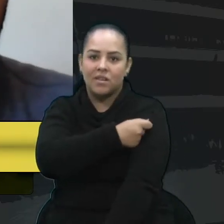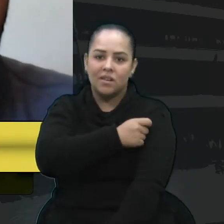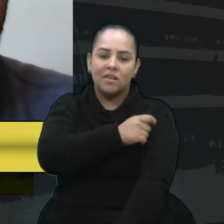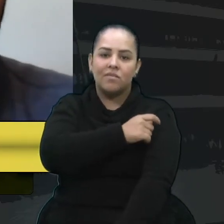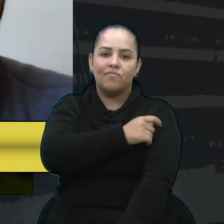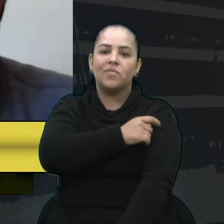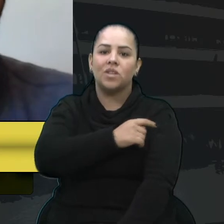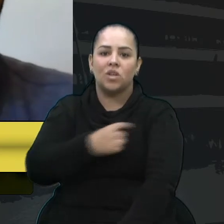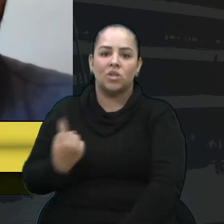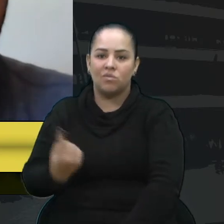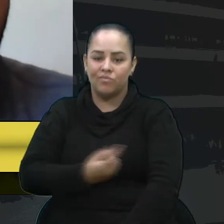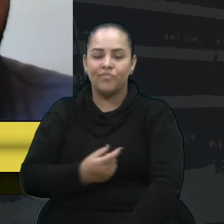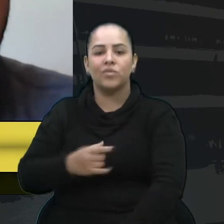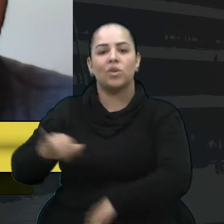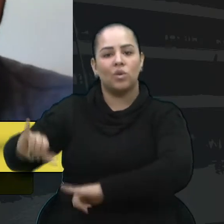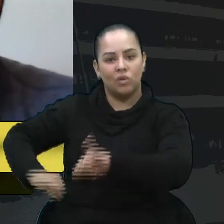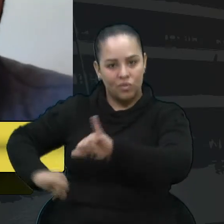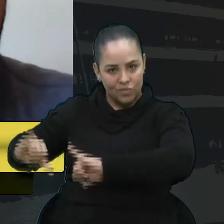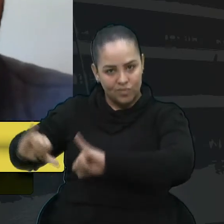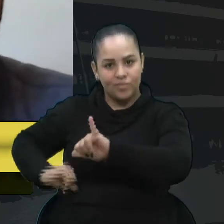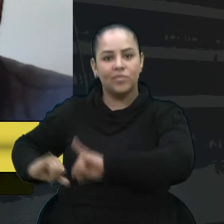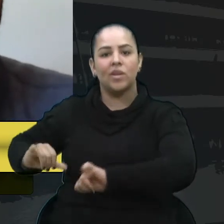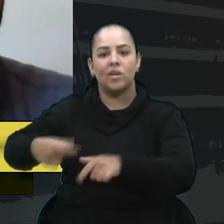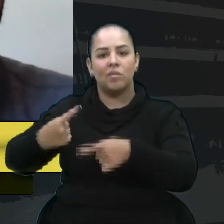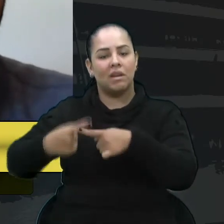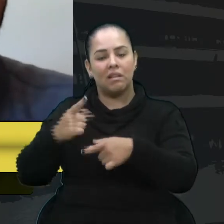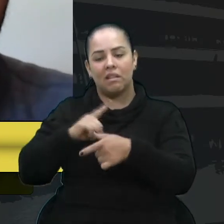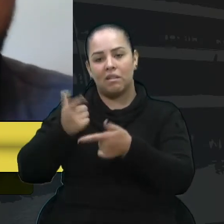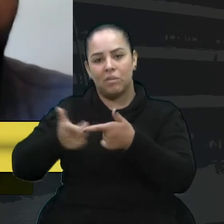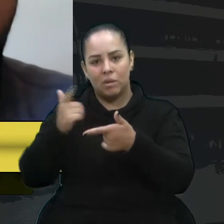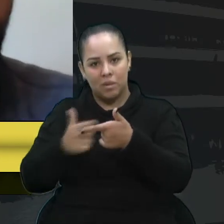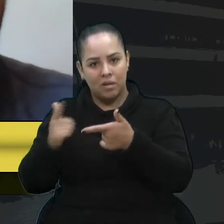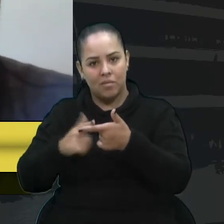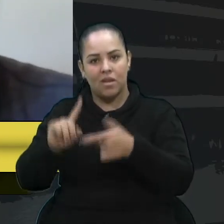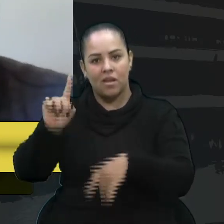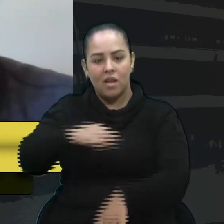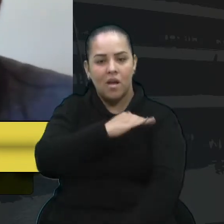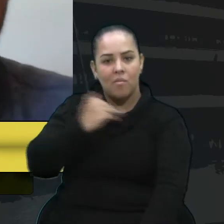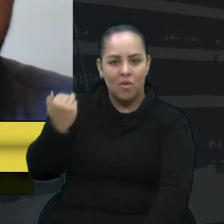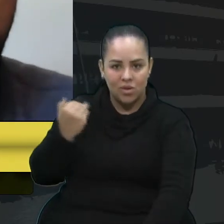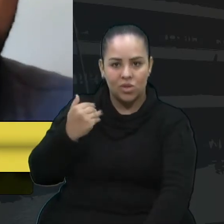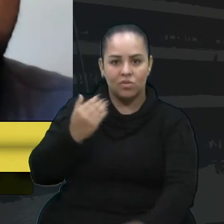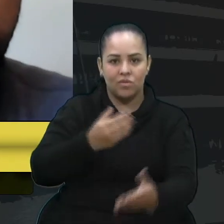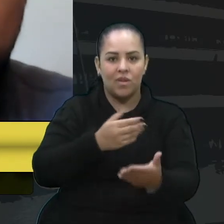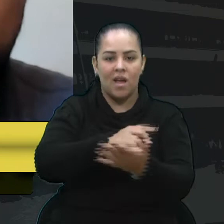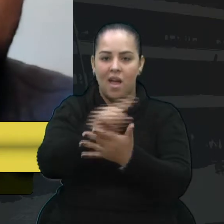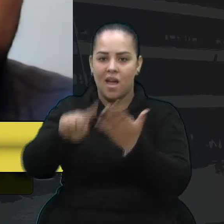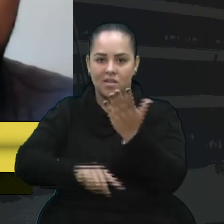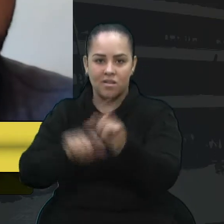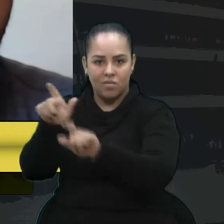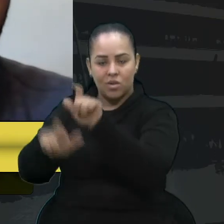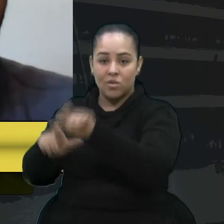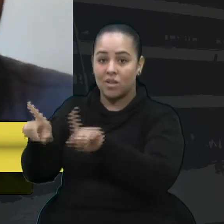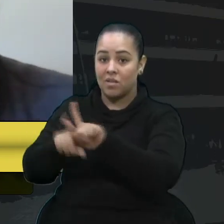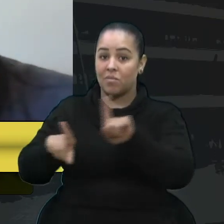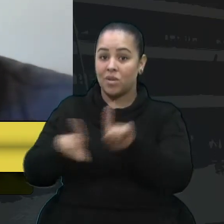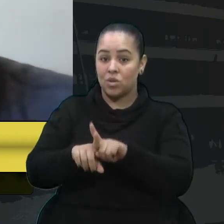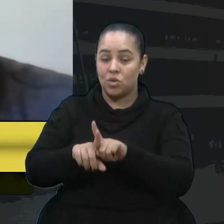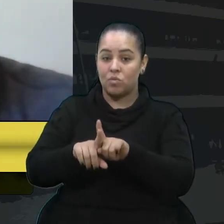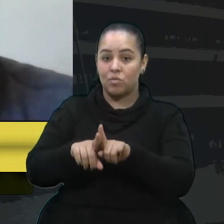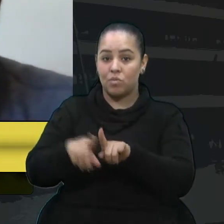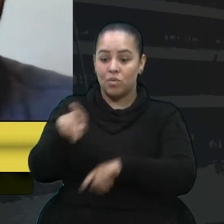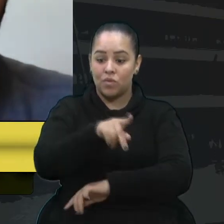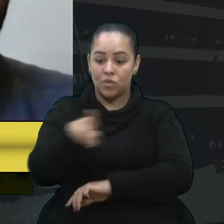sofremos as consequências desse problema, que são a morte de muitas pessoas, inclusive de professores que estão